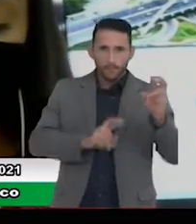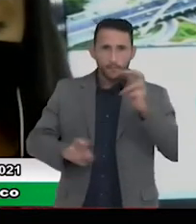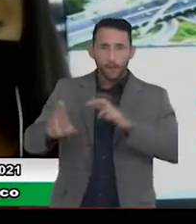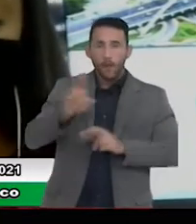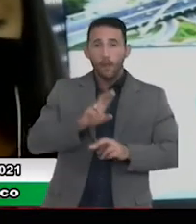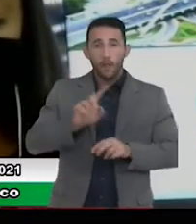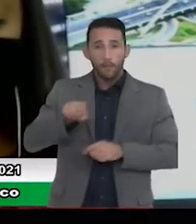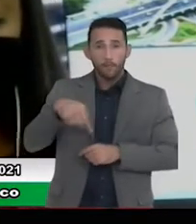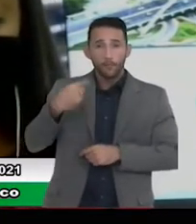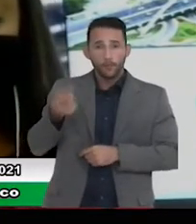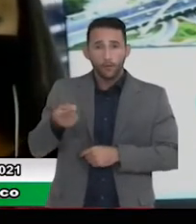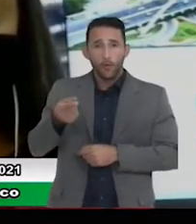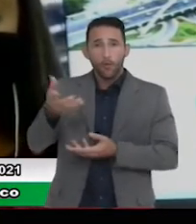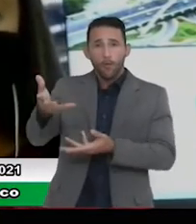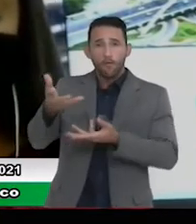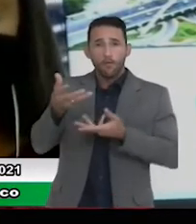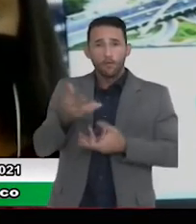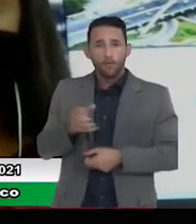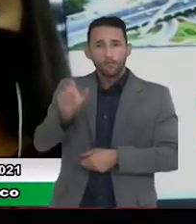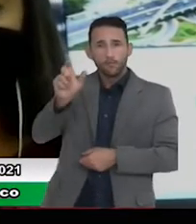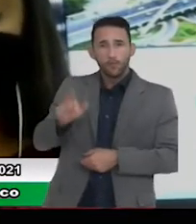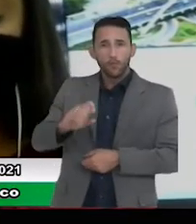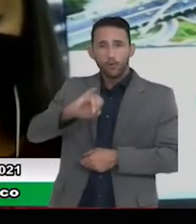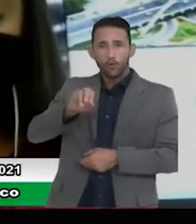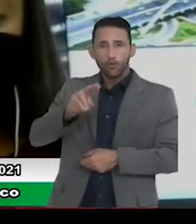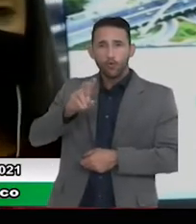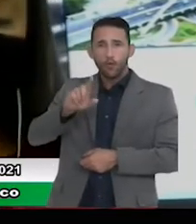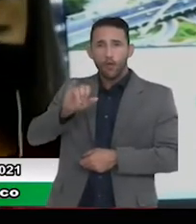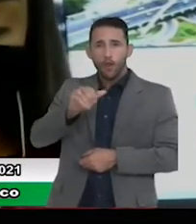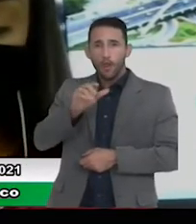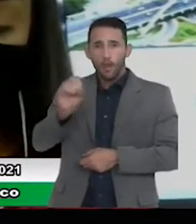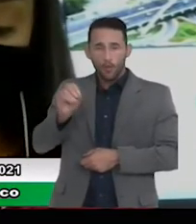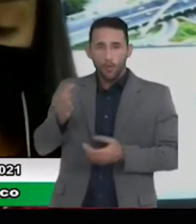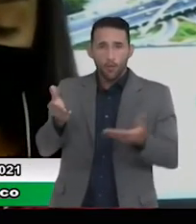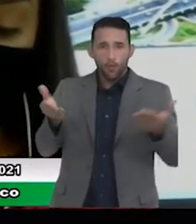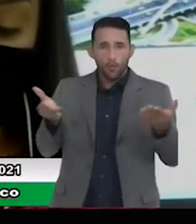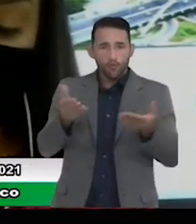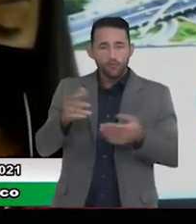convido o senhor Julião para secretariar os trabalhos deste dia.